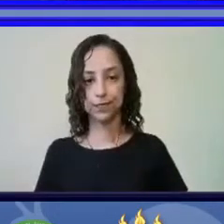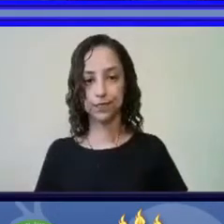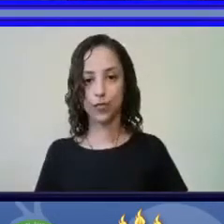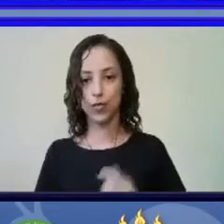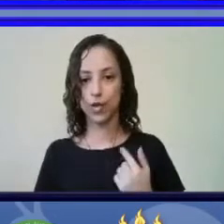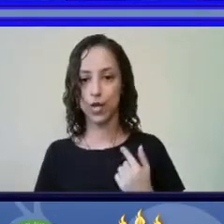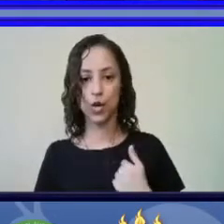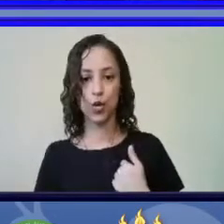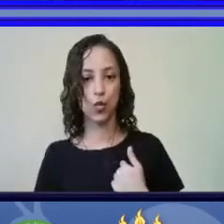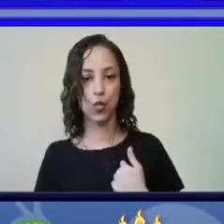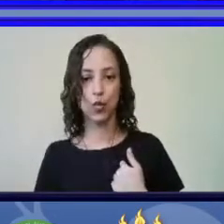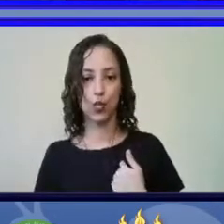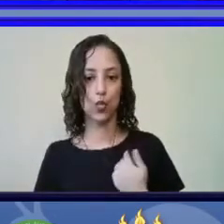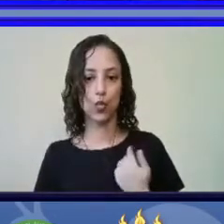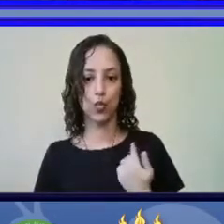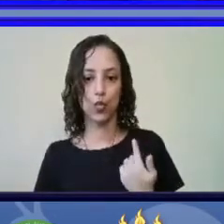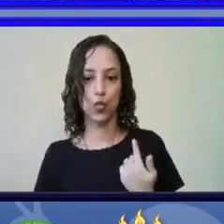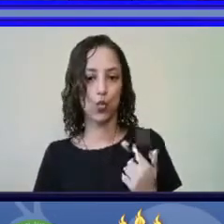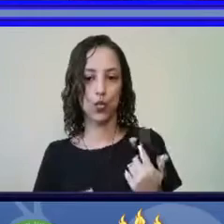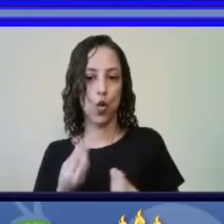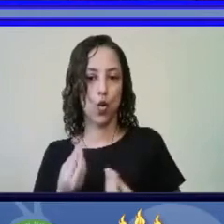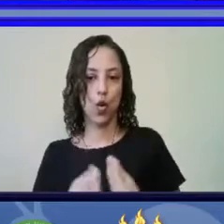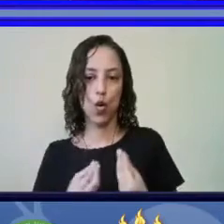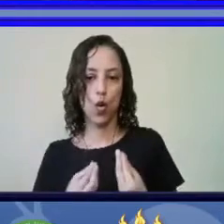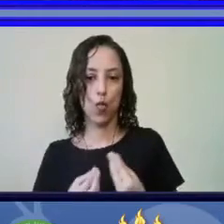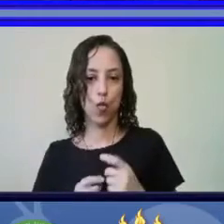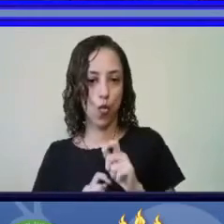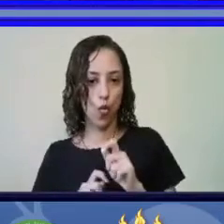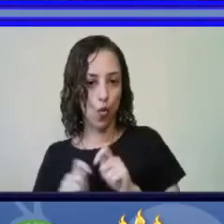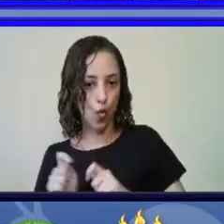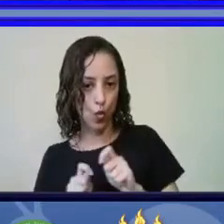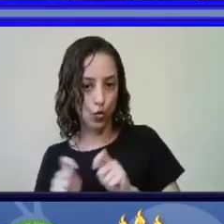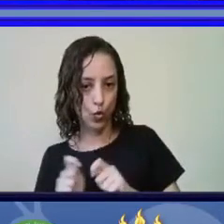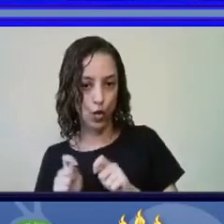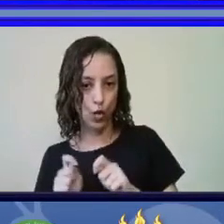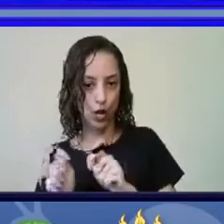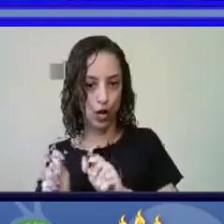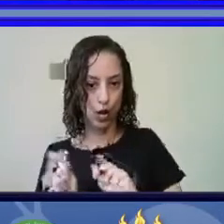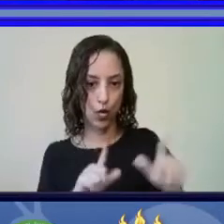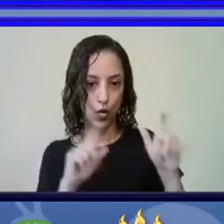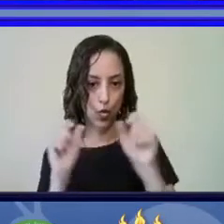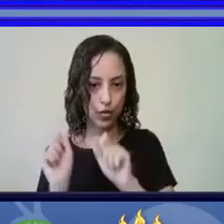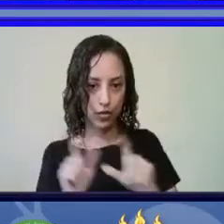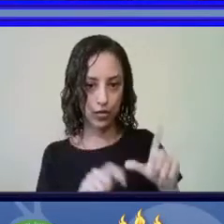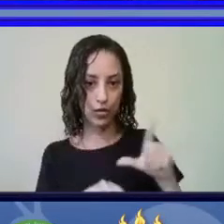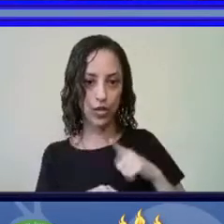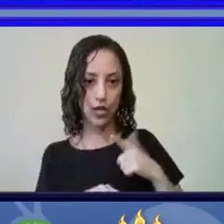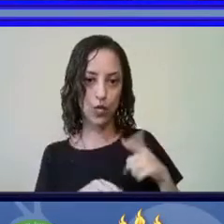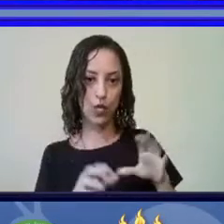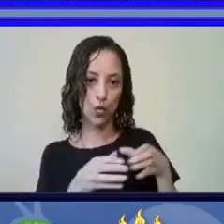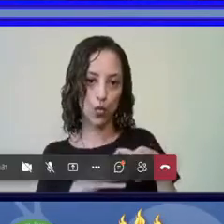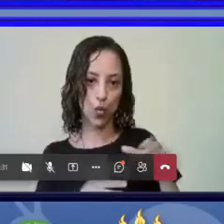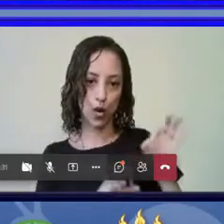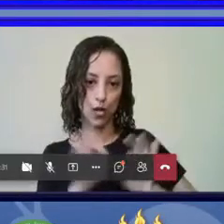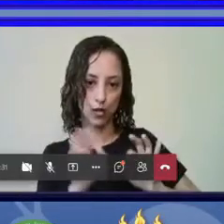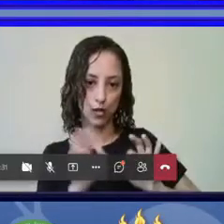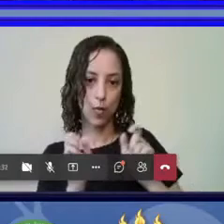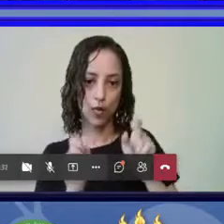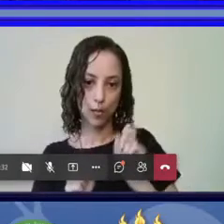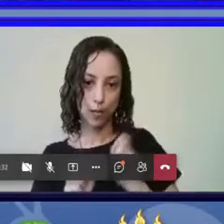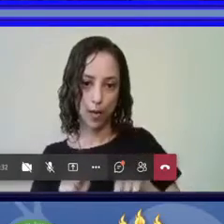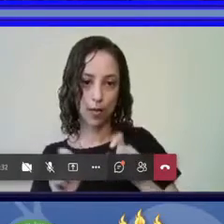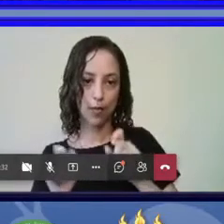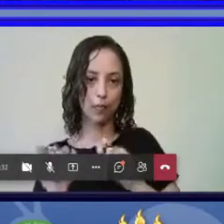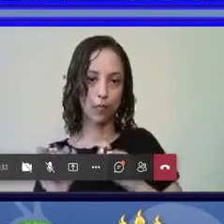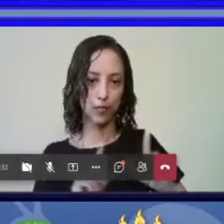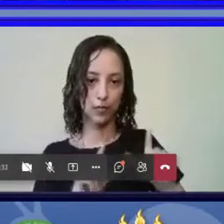coordenando diretamente a apresentação, ela está indiretamente pelos organizadores. Pode clicar mais uma vez,